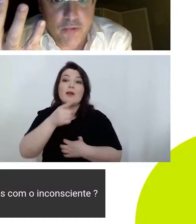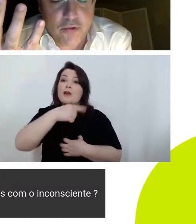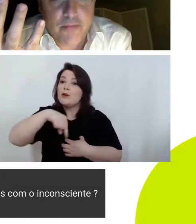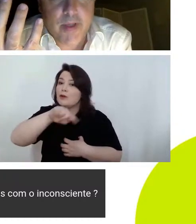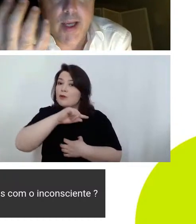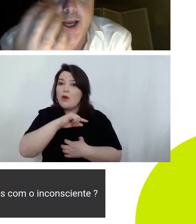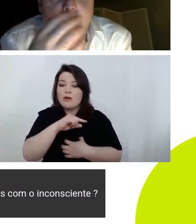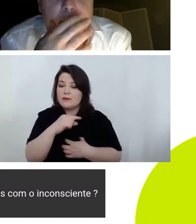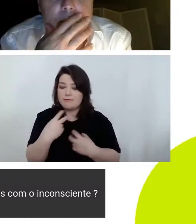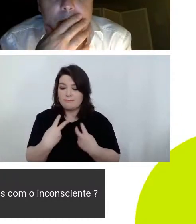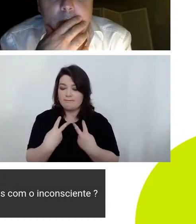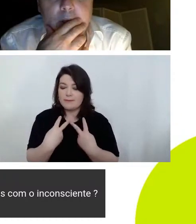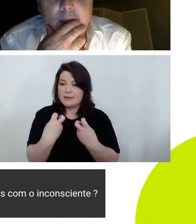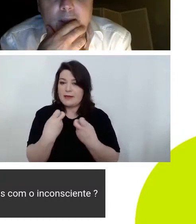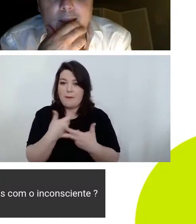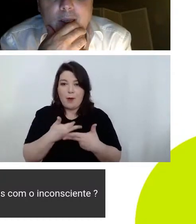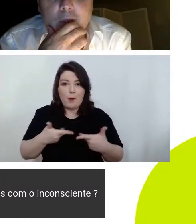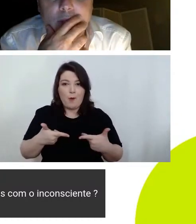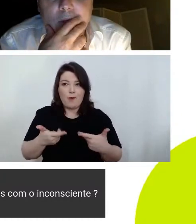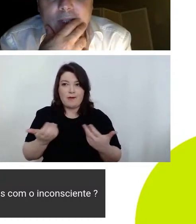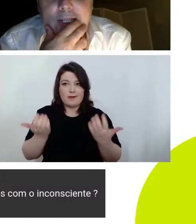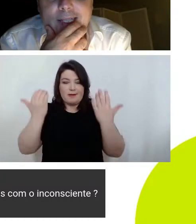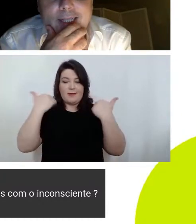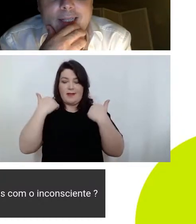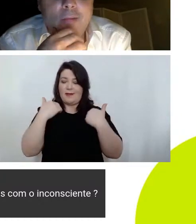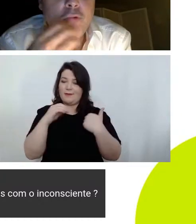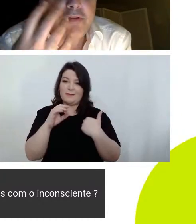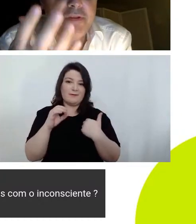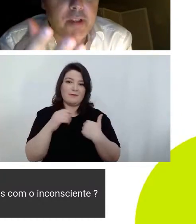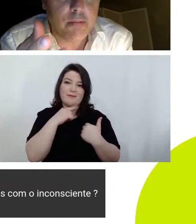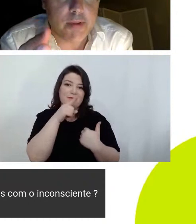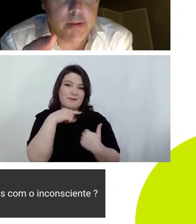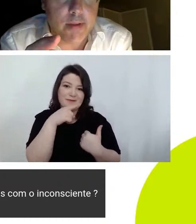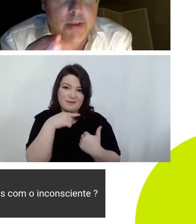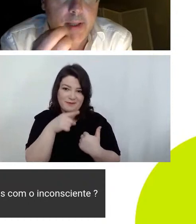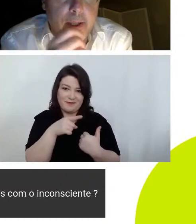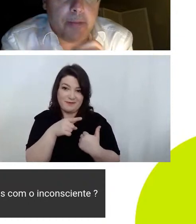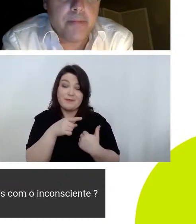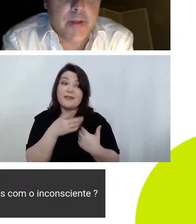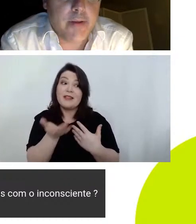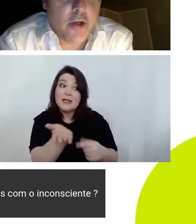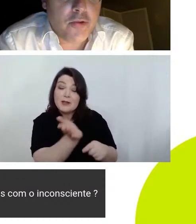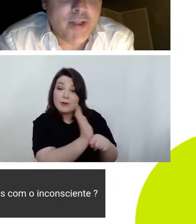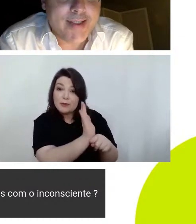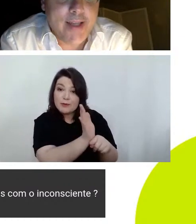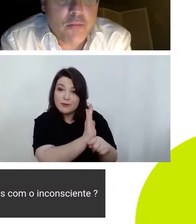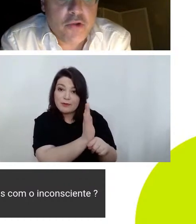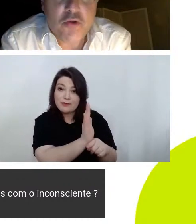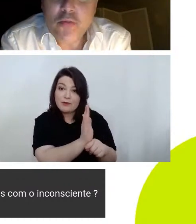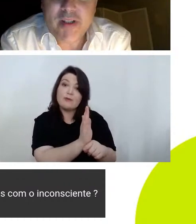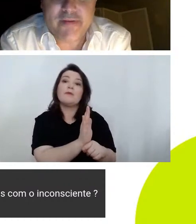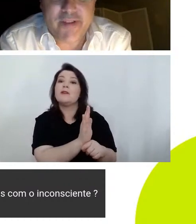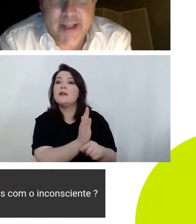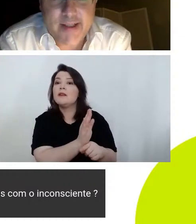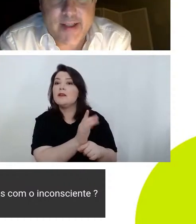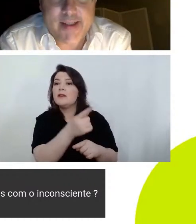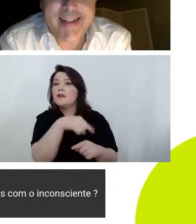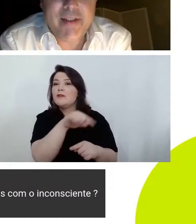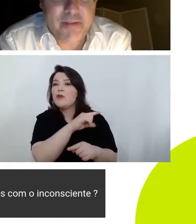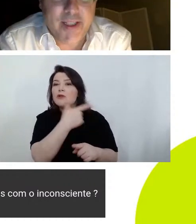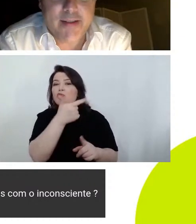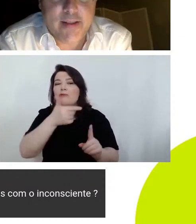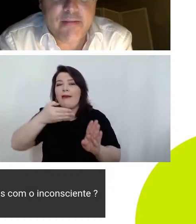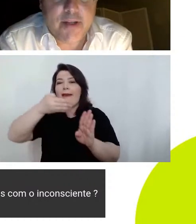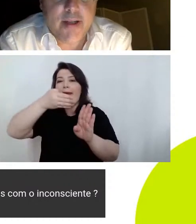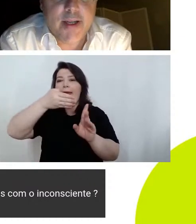apercebemos e eu diria que no filme nós nunca temos nenhuma referência